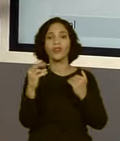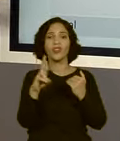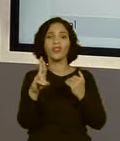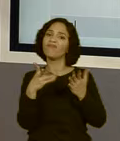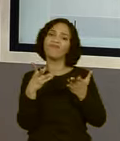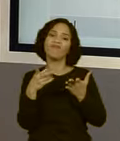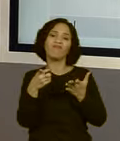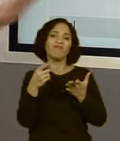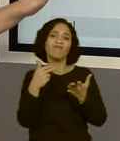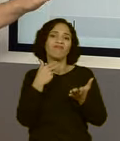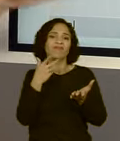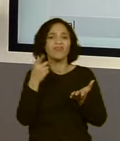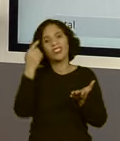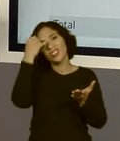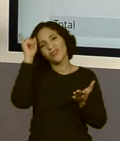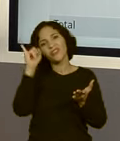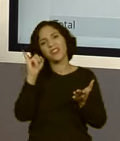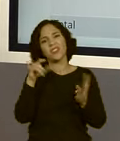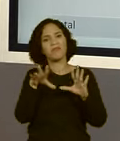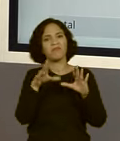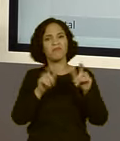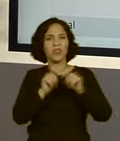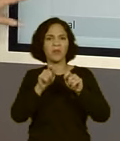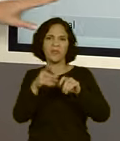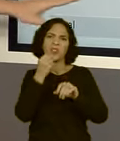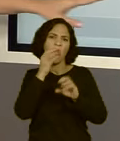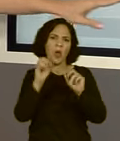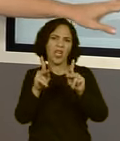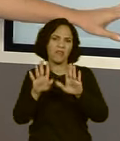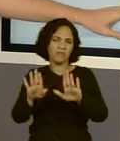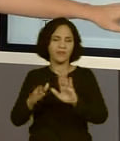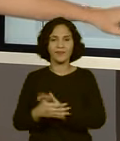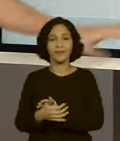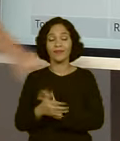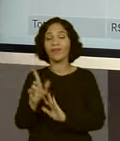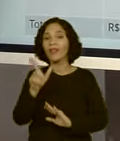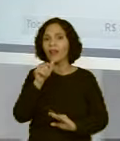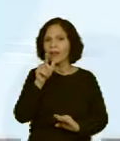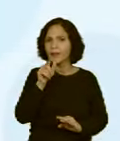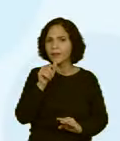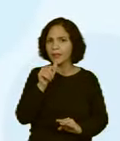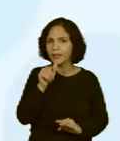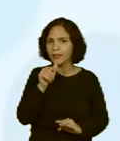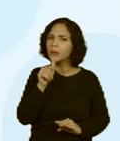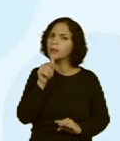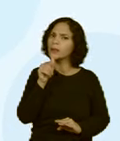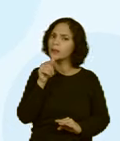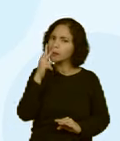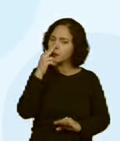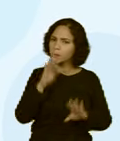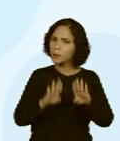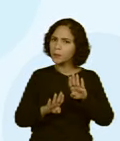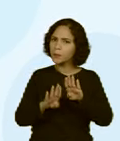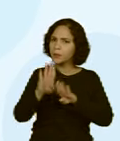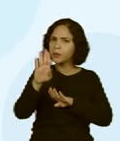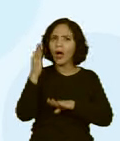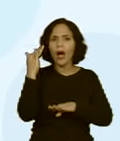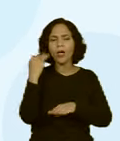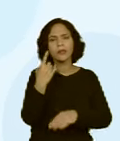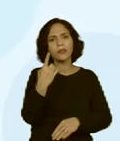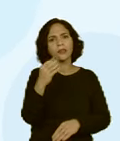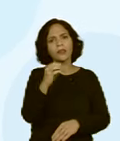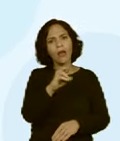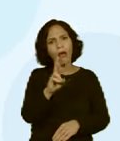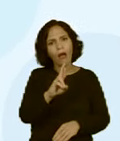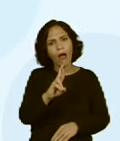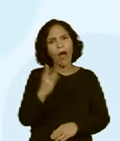não vamos mexer nesse custo. Esse custo está ok. Água. Poxa, a gente teve um gasto elevado de água. Gastava R$